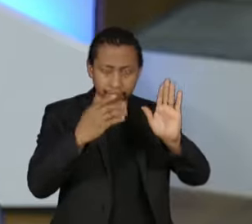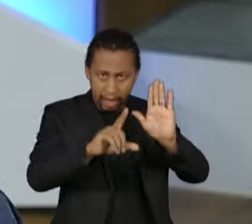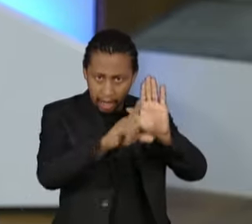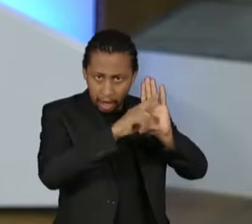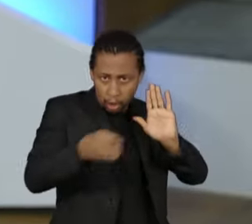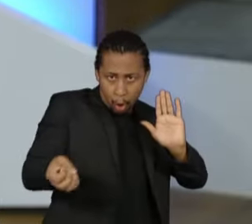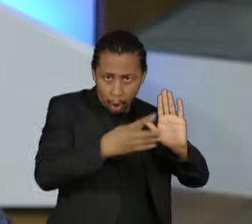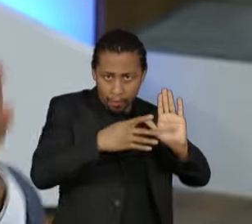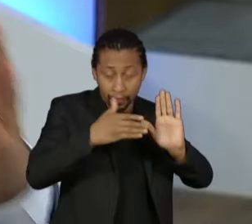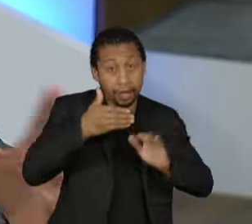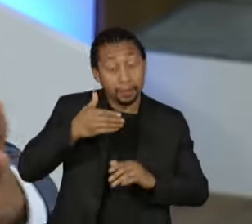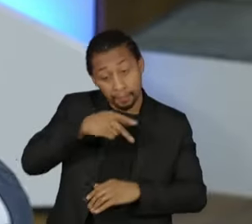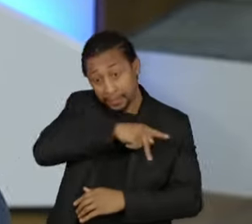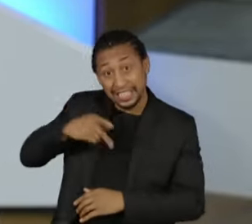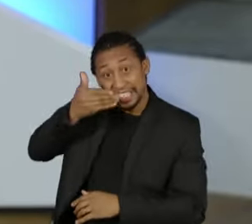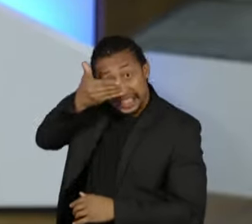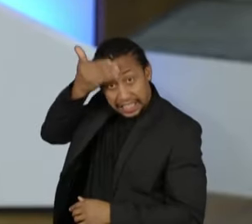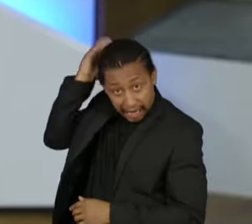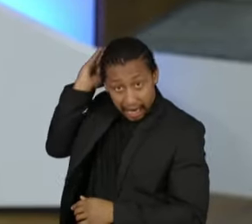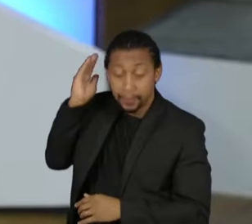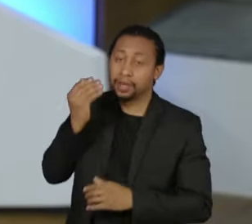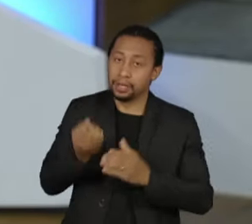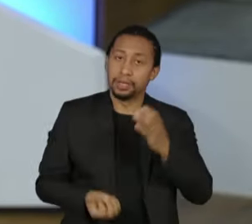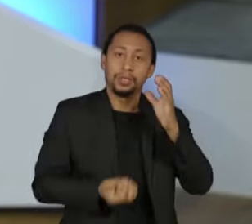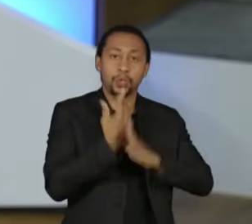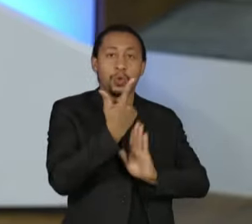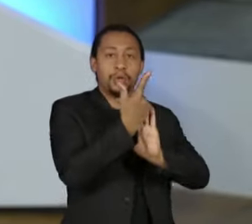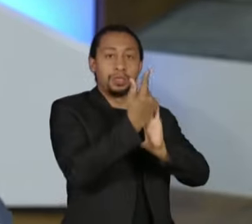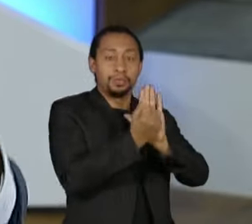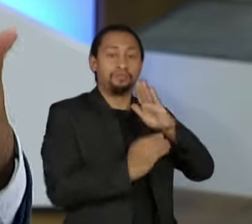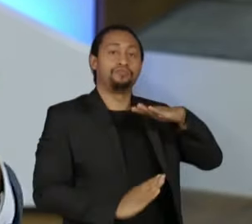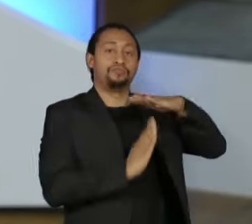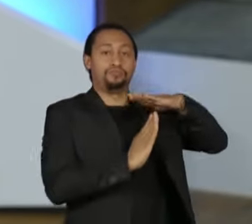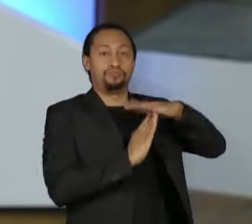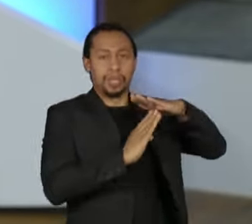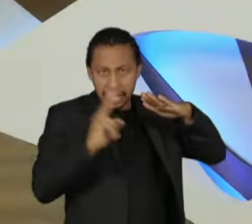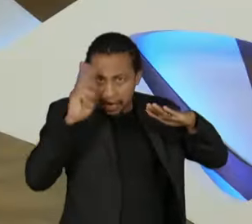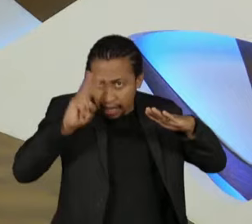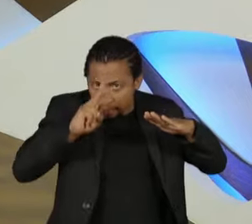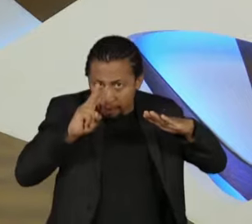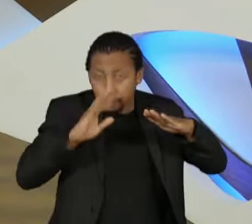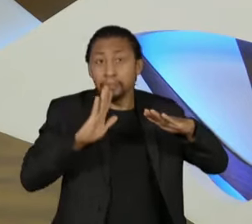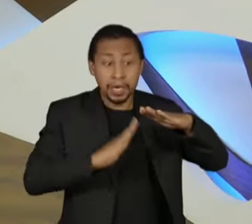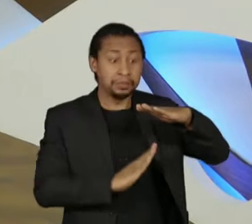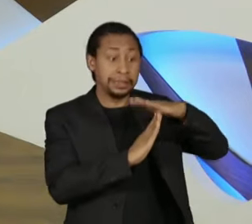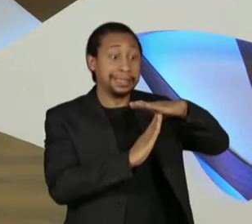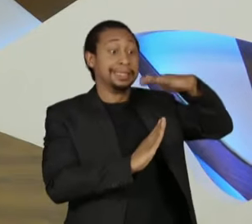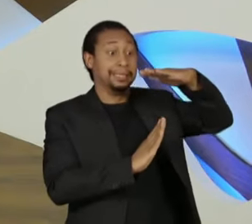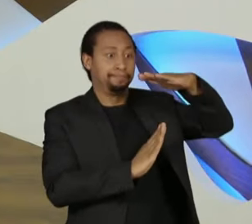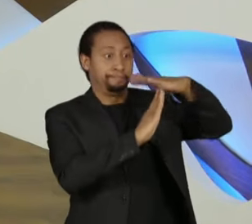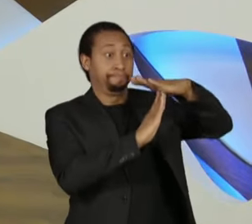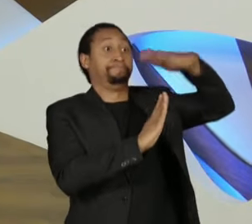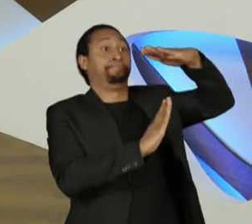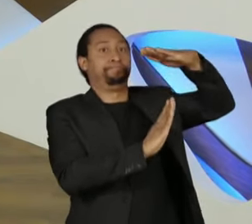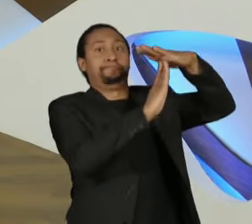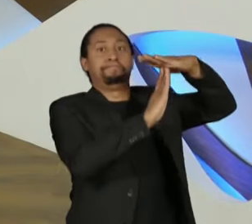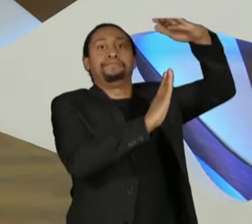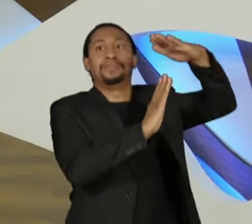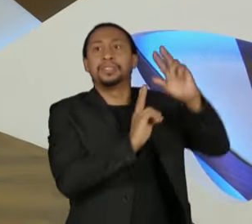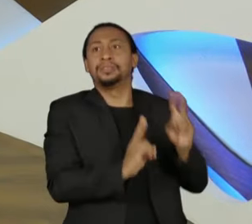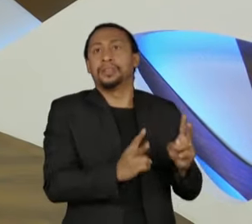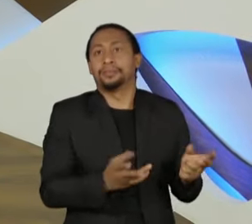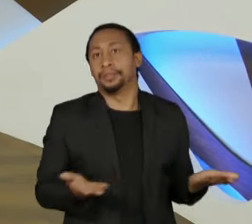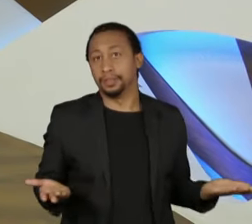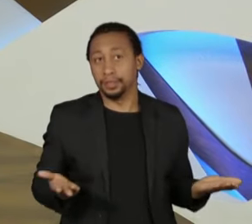rompeu o teto? Quantas vezes furaram o teto nesse período? Então, primeiro, é uma regra que vai ser repensada. É isso que